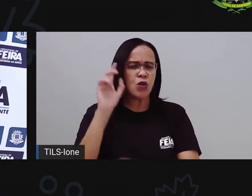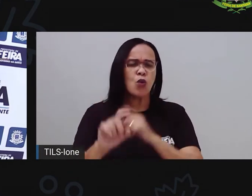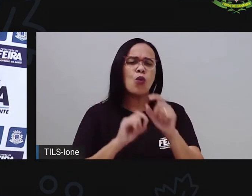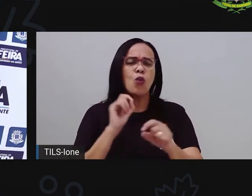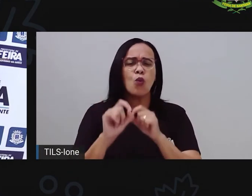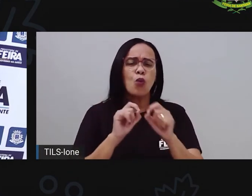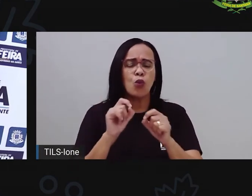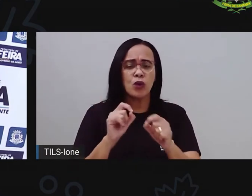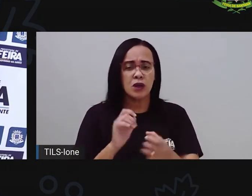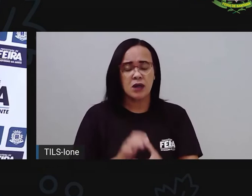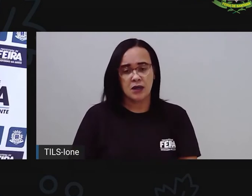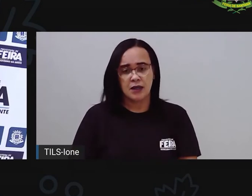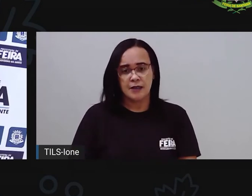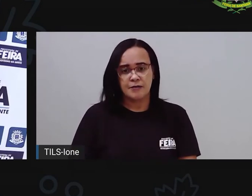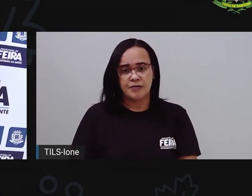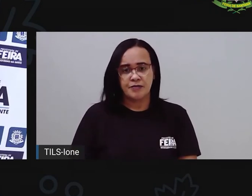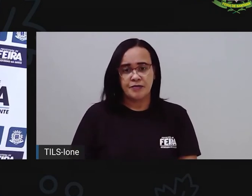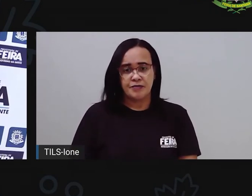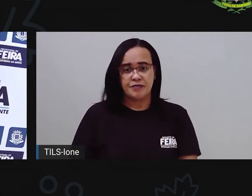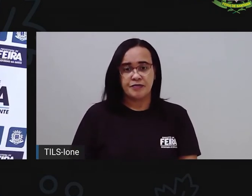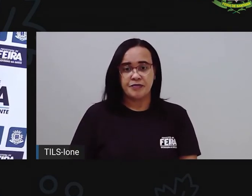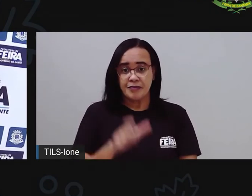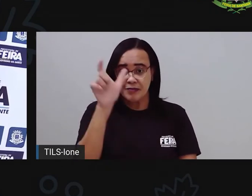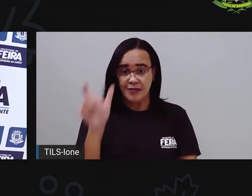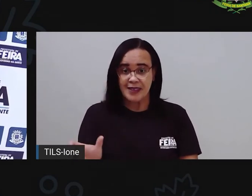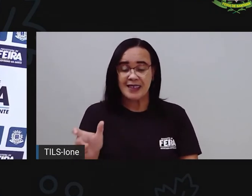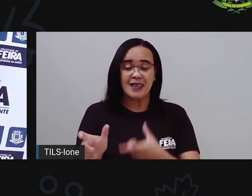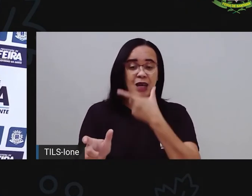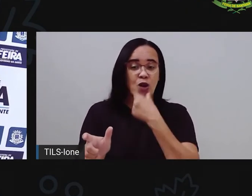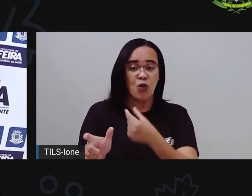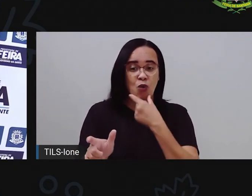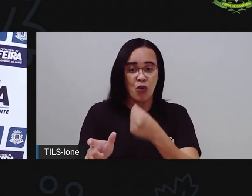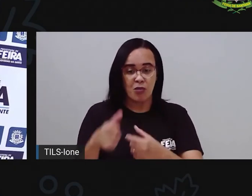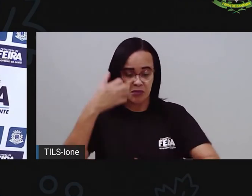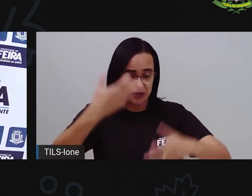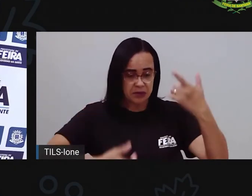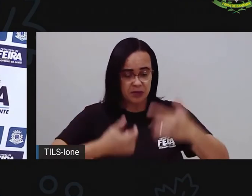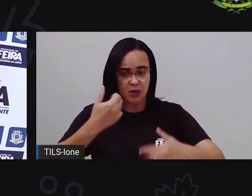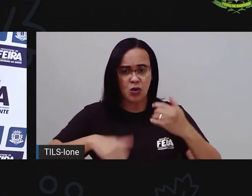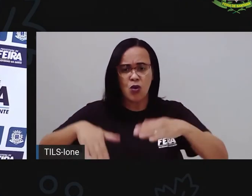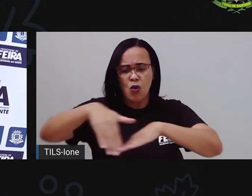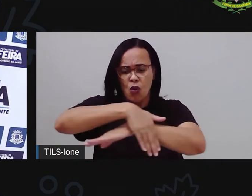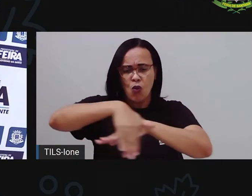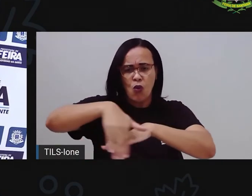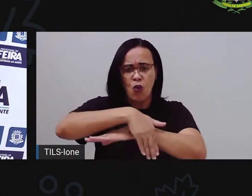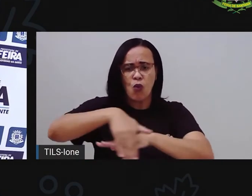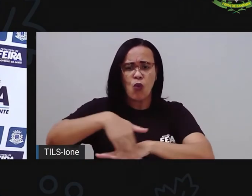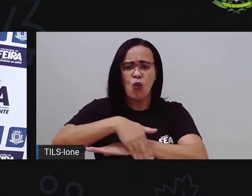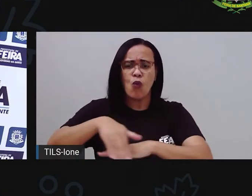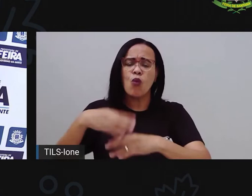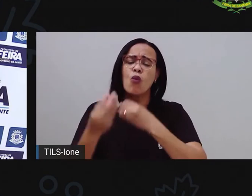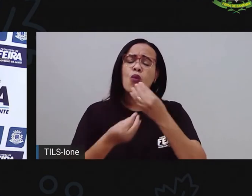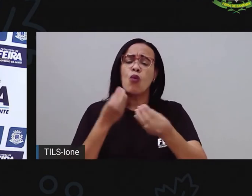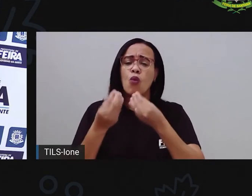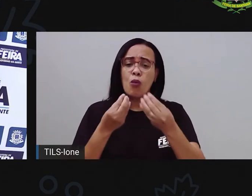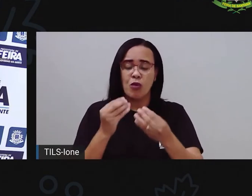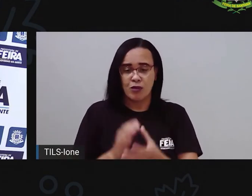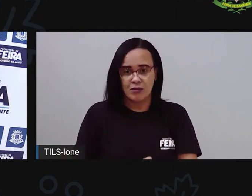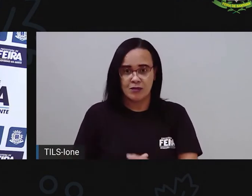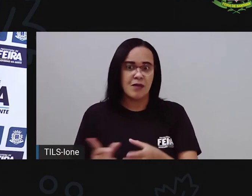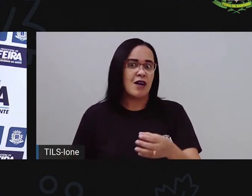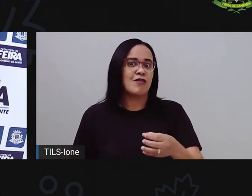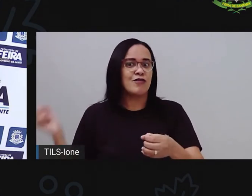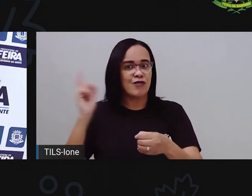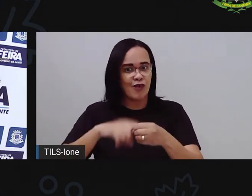como o Marcelo falou que as ruas eram. Vamos lá? A prova vai colocar aqui de volta lá no slide da